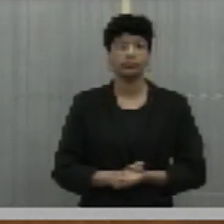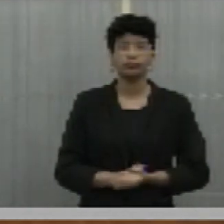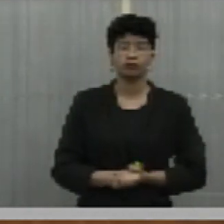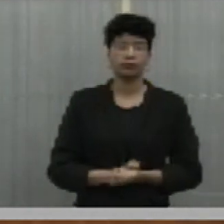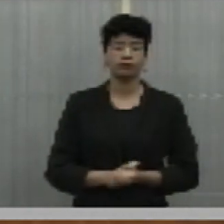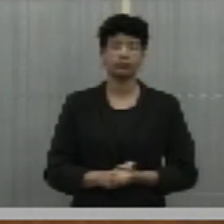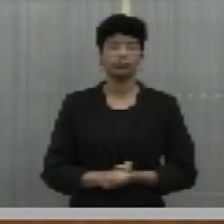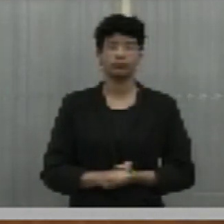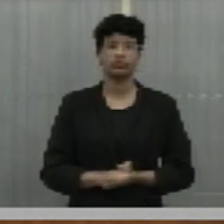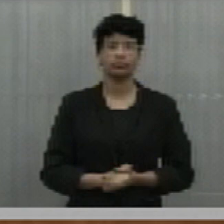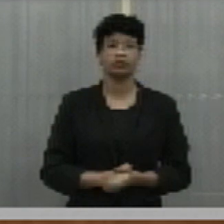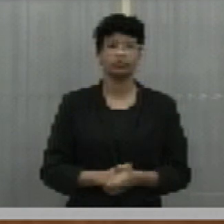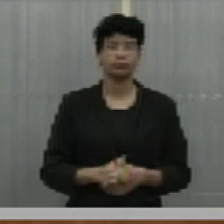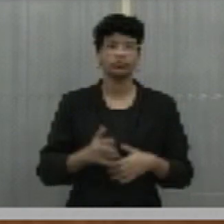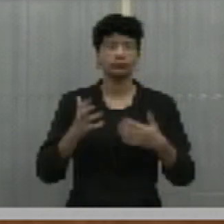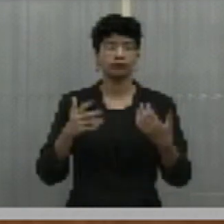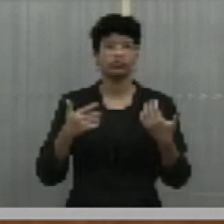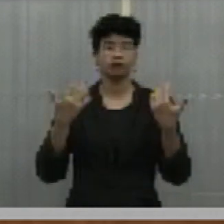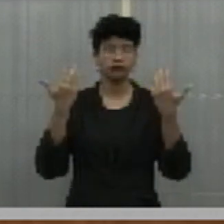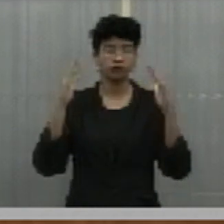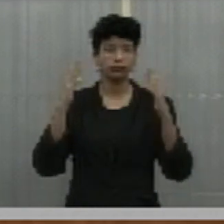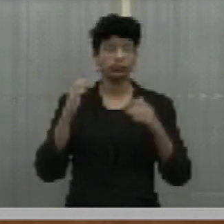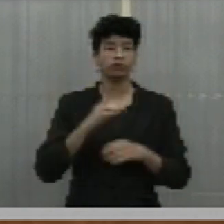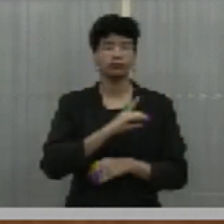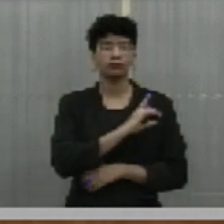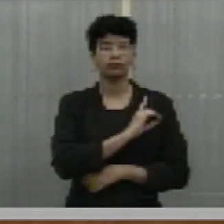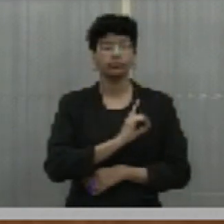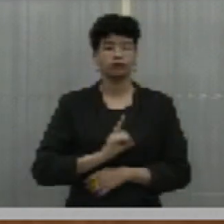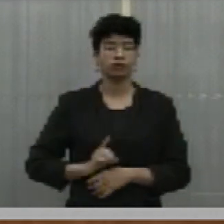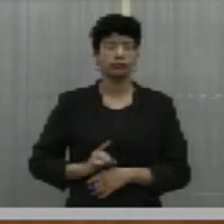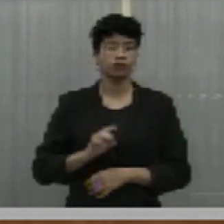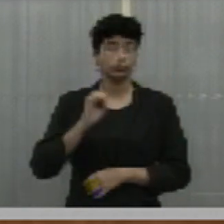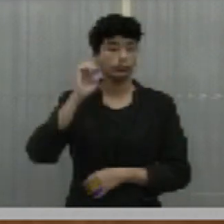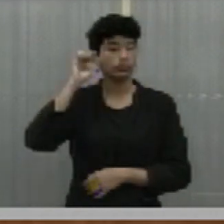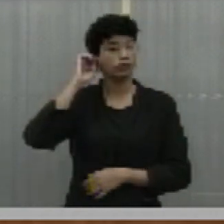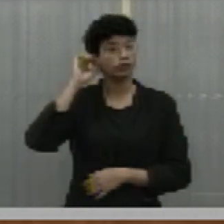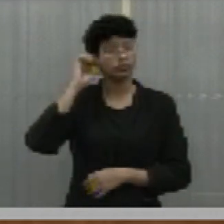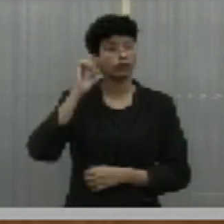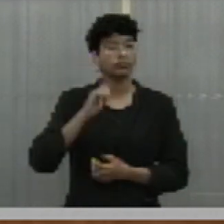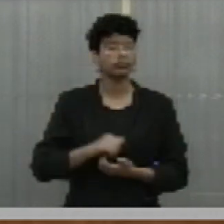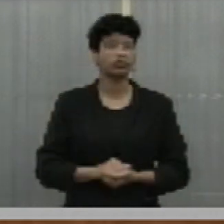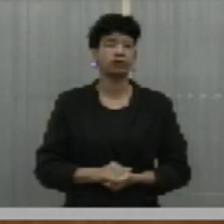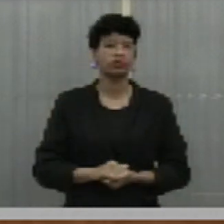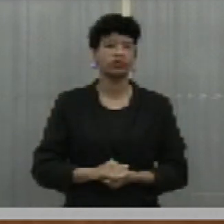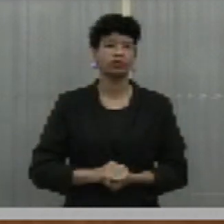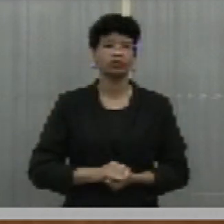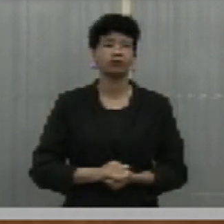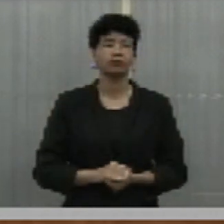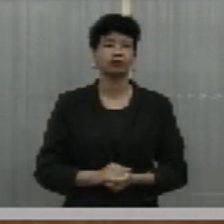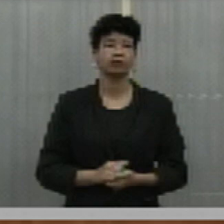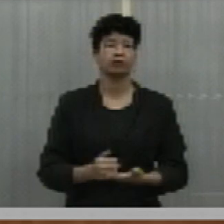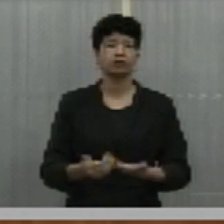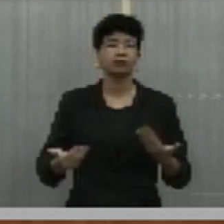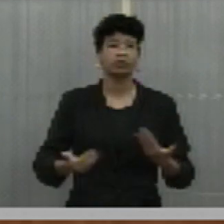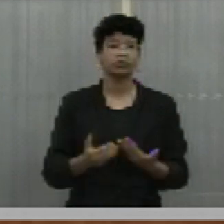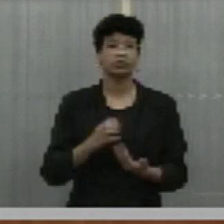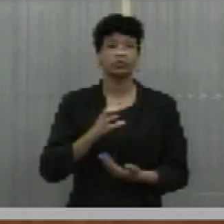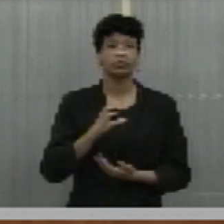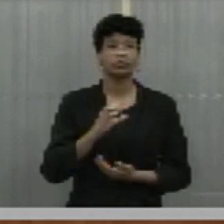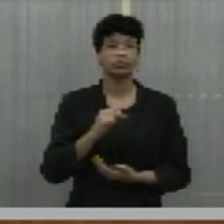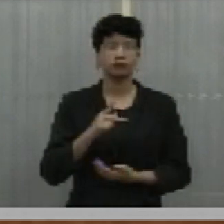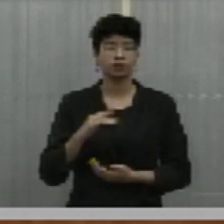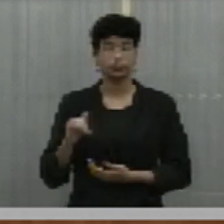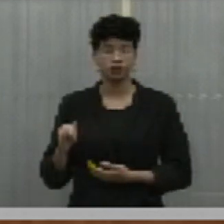Quero parabenizar a Exª, deputado Evaldo Gomes, pela condução que está dando essa CPI, uma